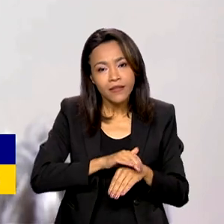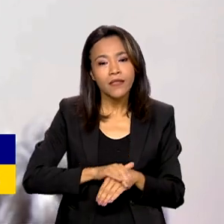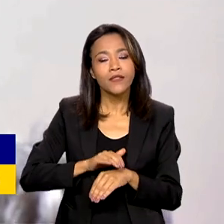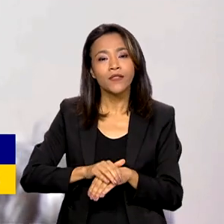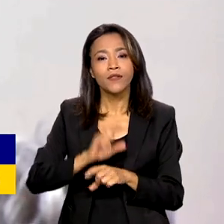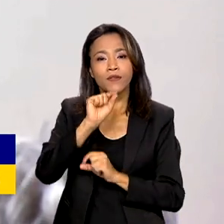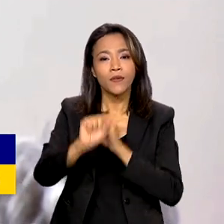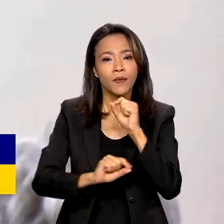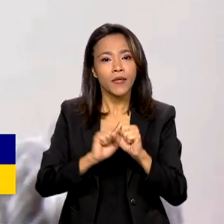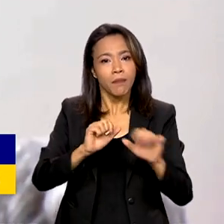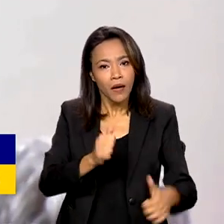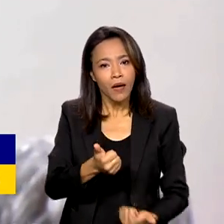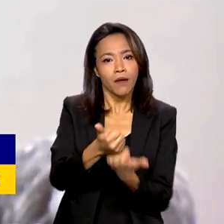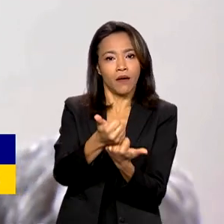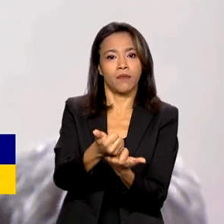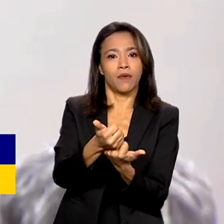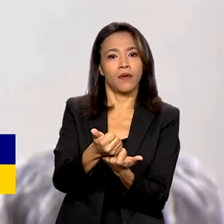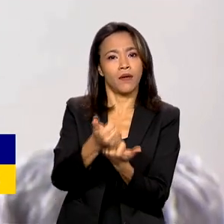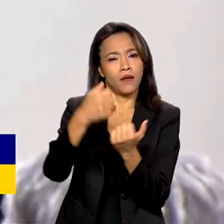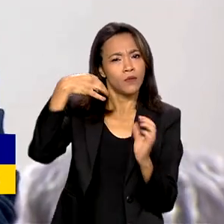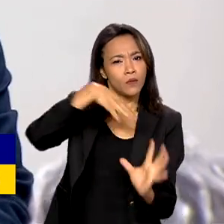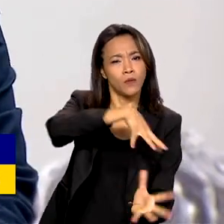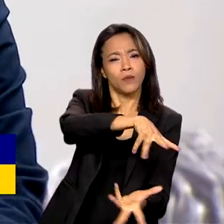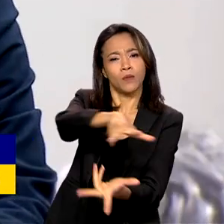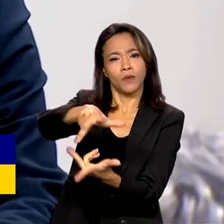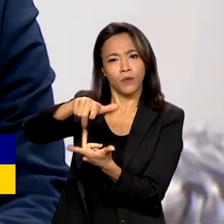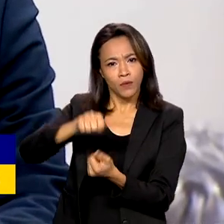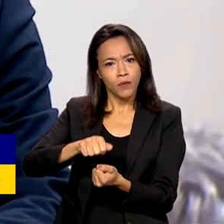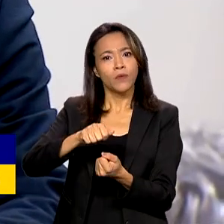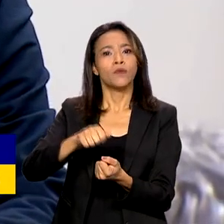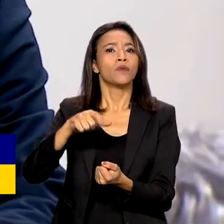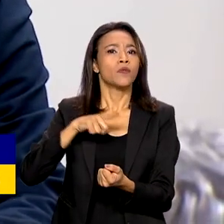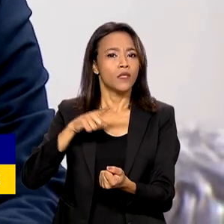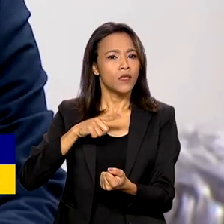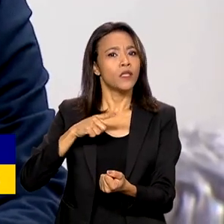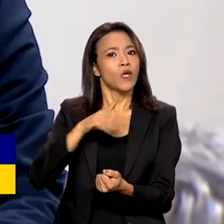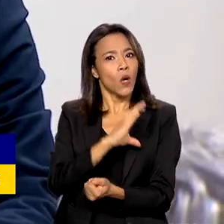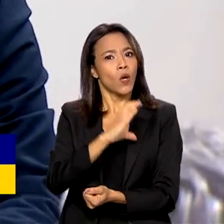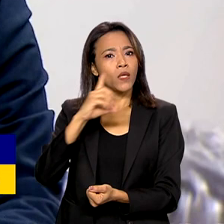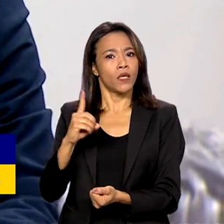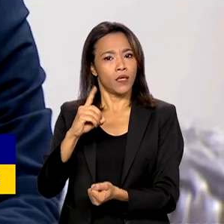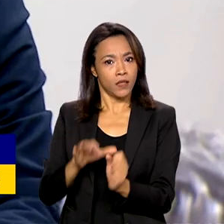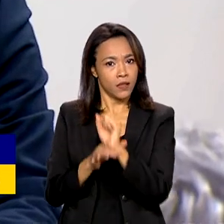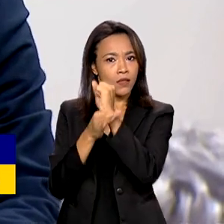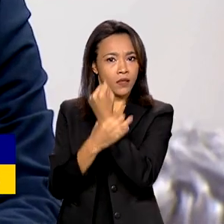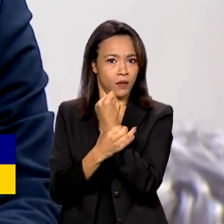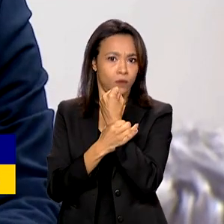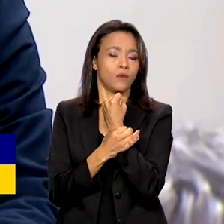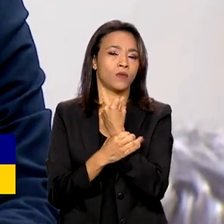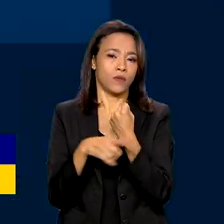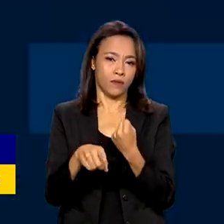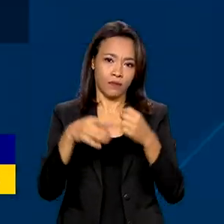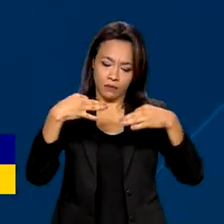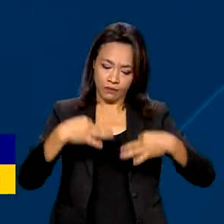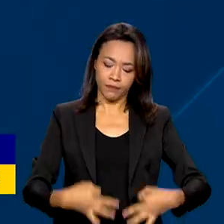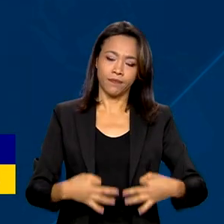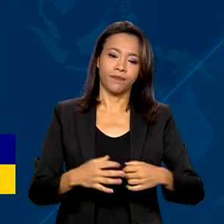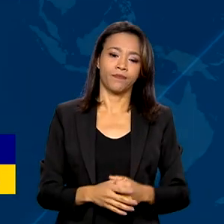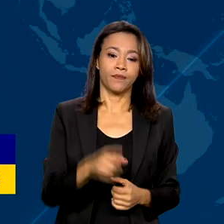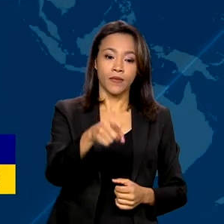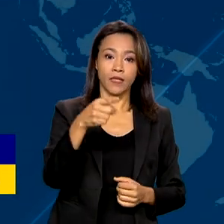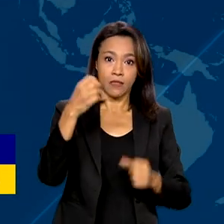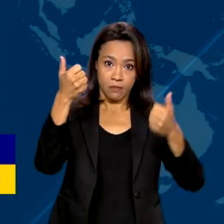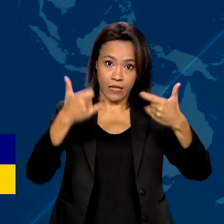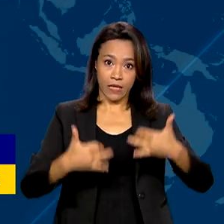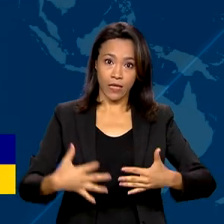busca promover uma abordagem global e coordenada para uma migração segura, ordenada e regular. Em todo o